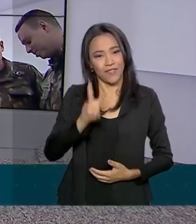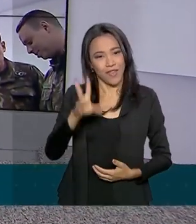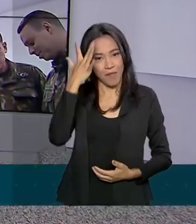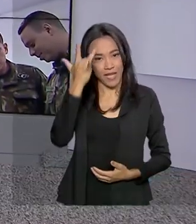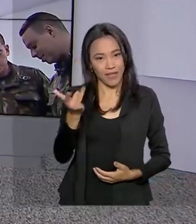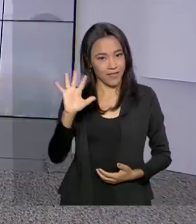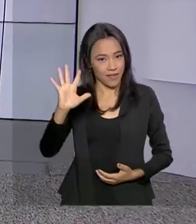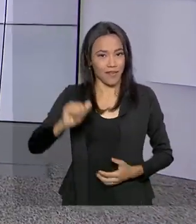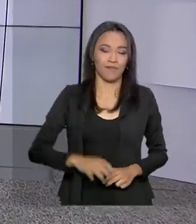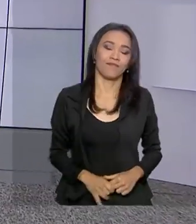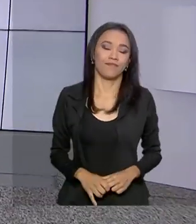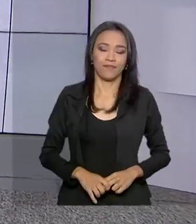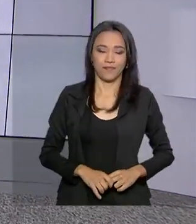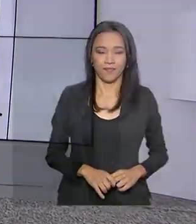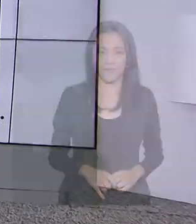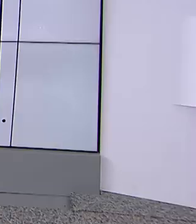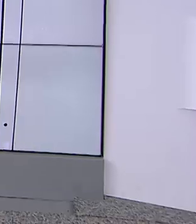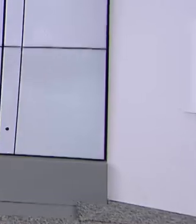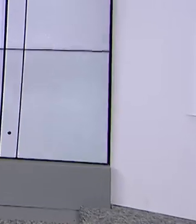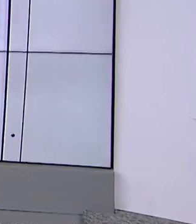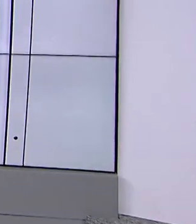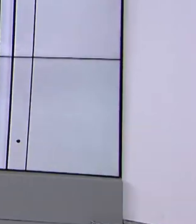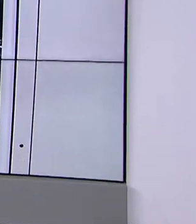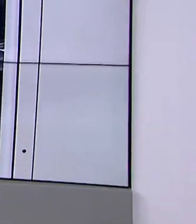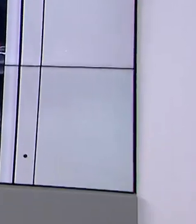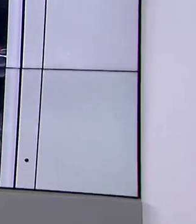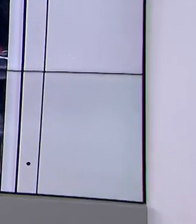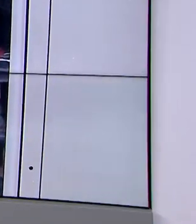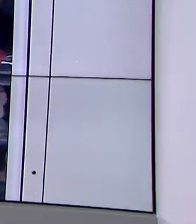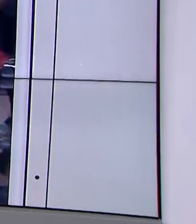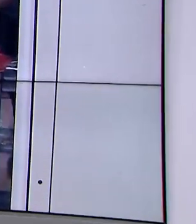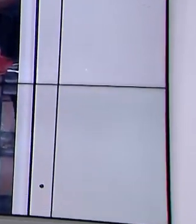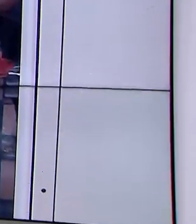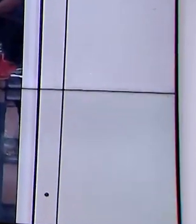amanhã. Até lá! A gente